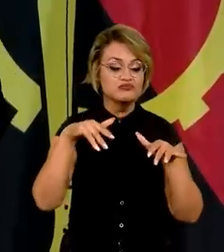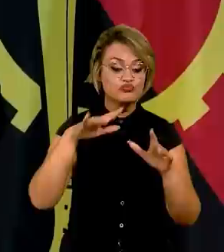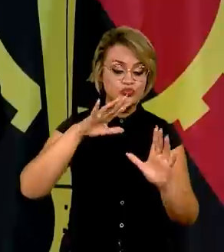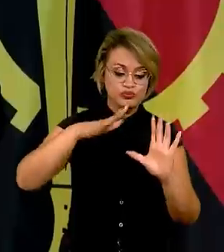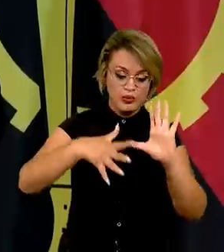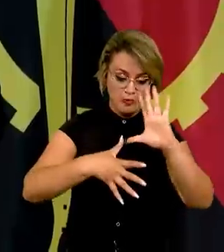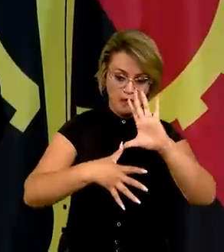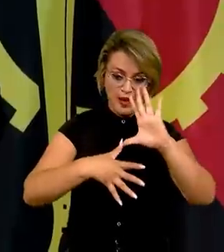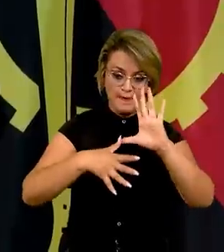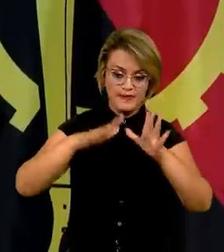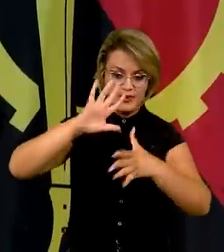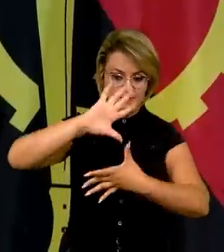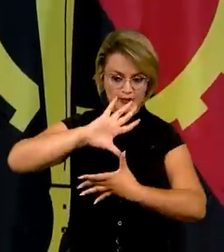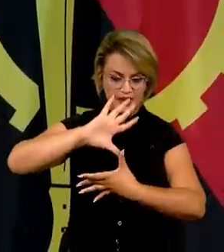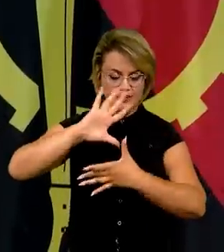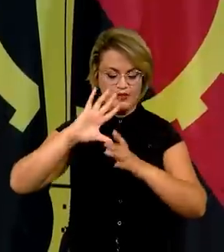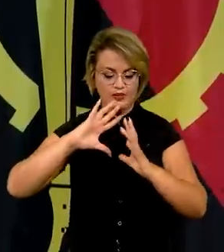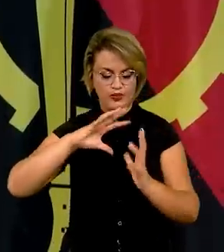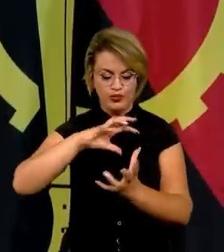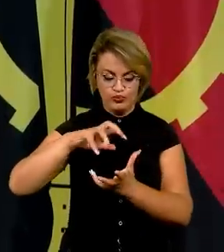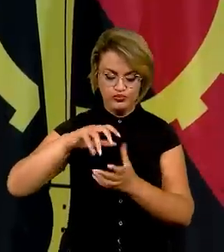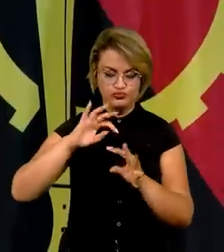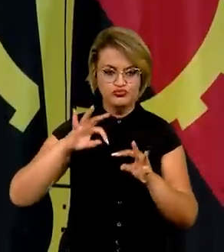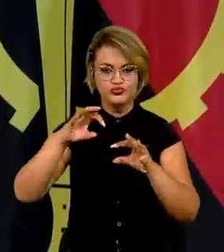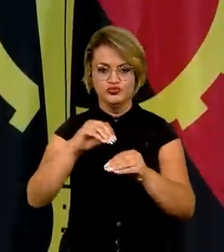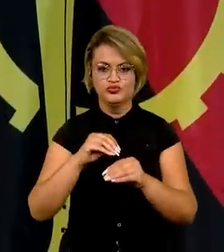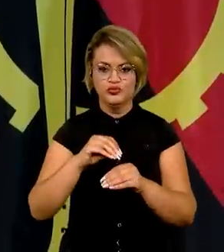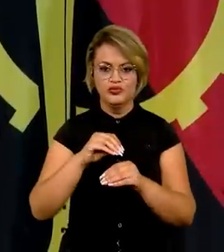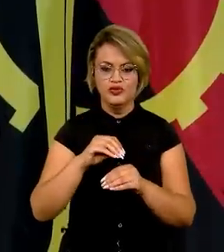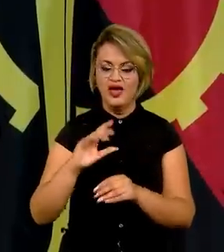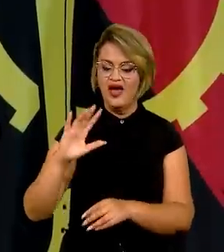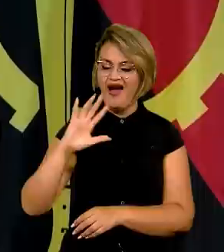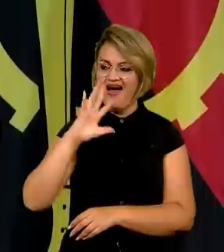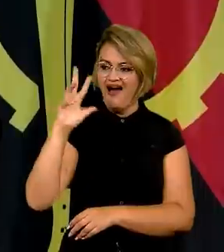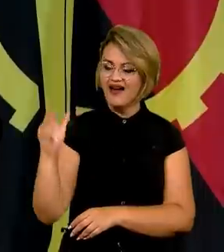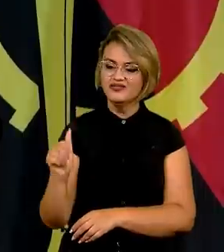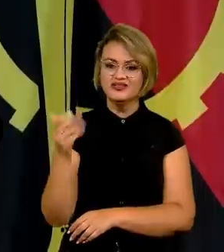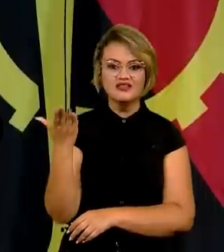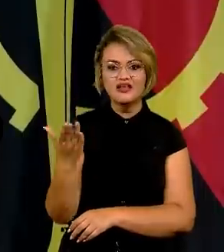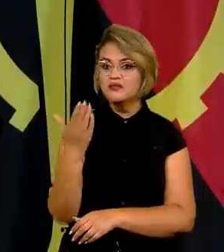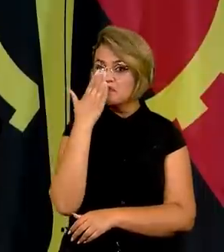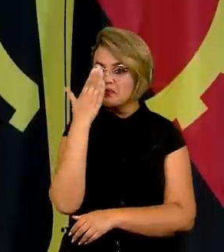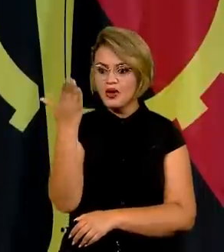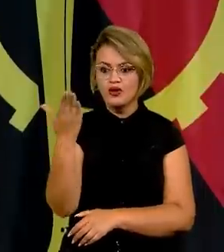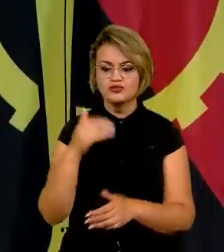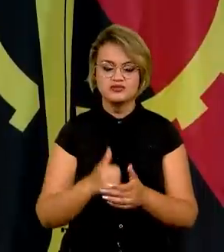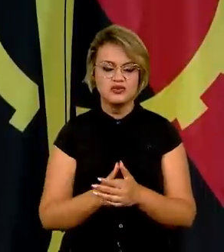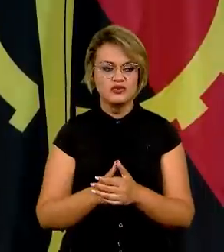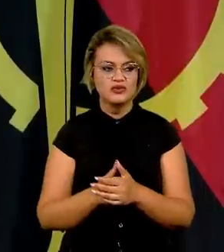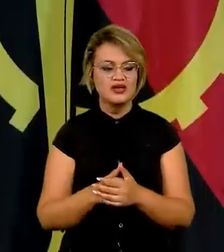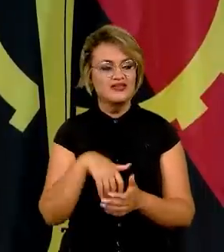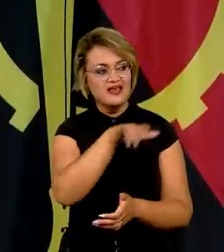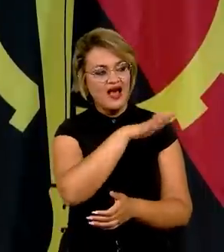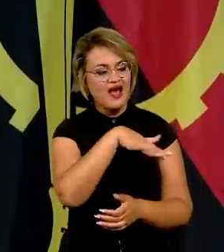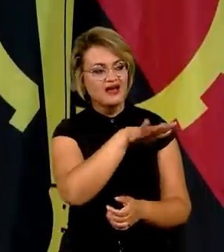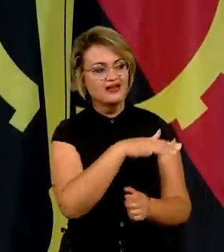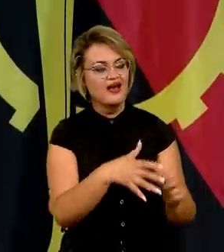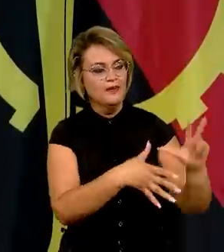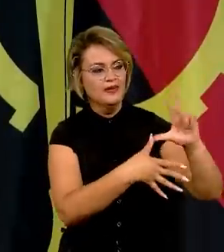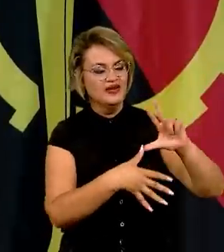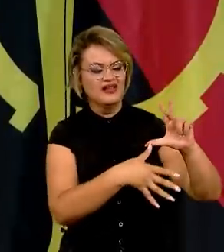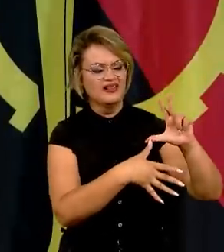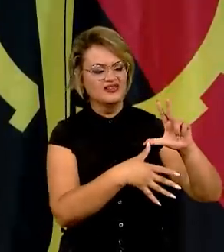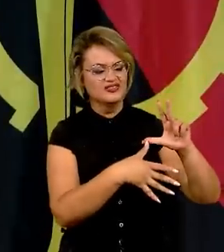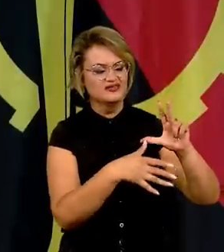um todo. O Brasil está de frente para o continente africano e está de costa para a América